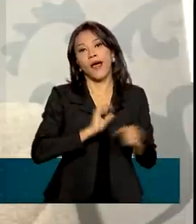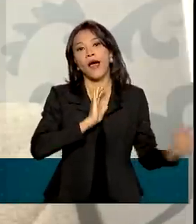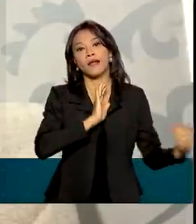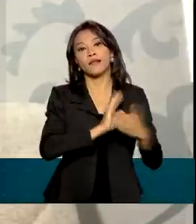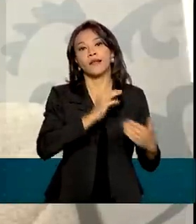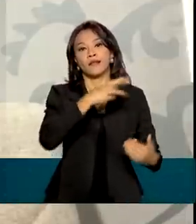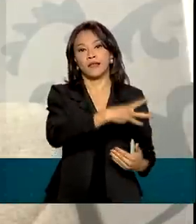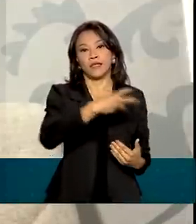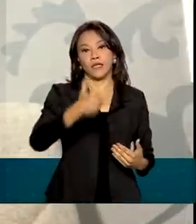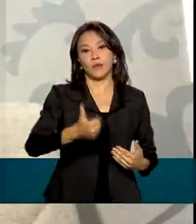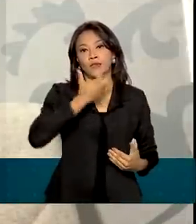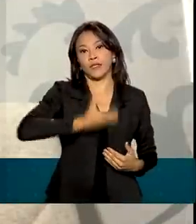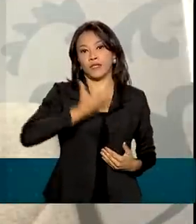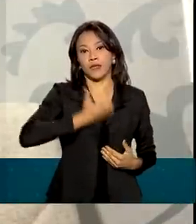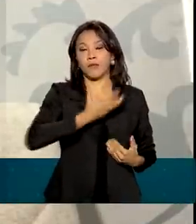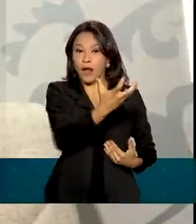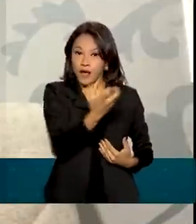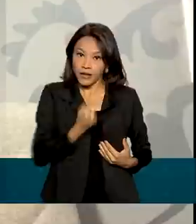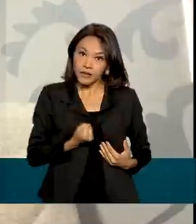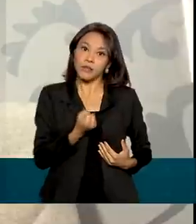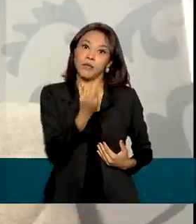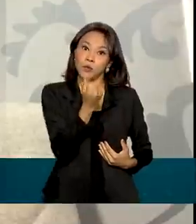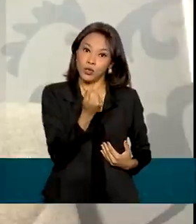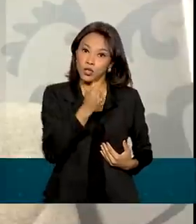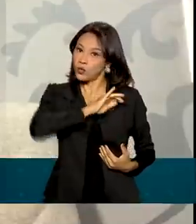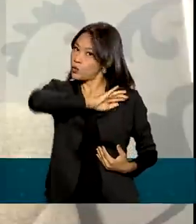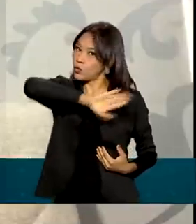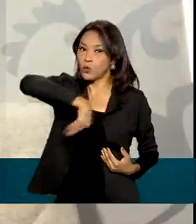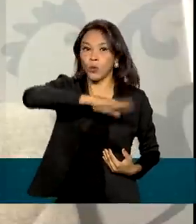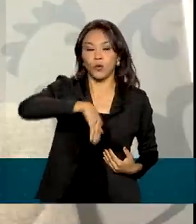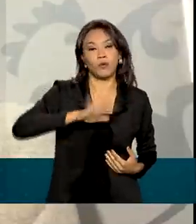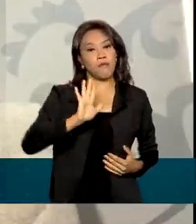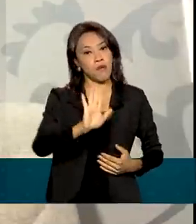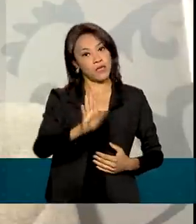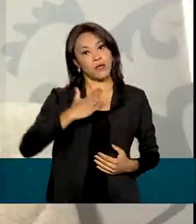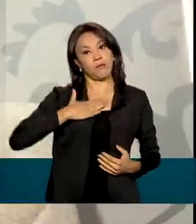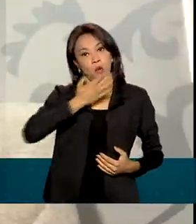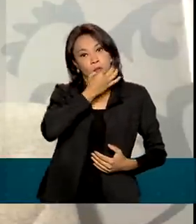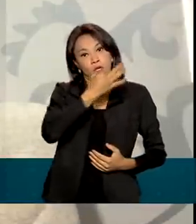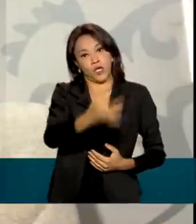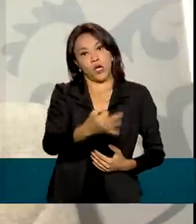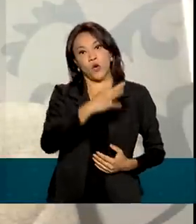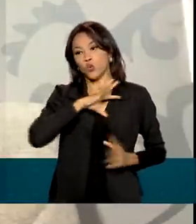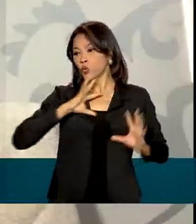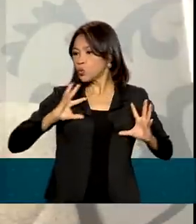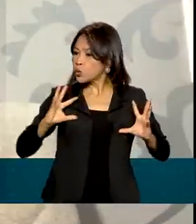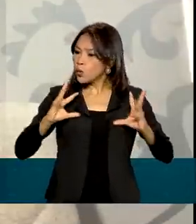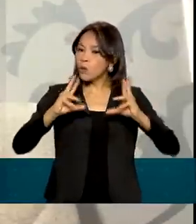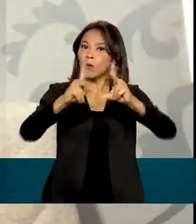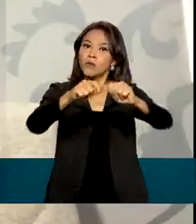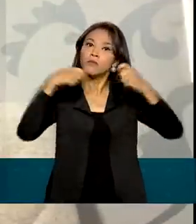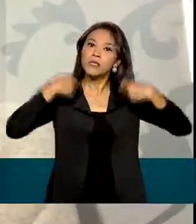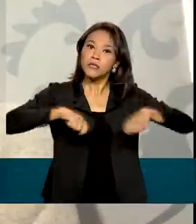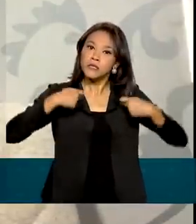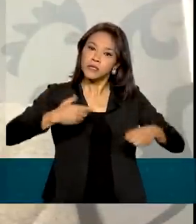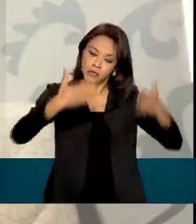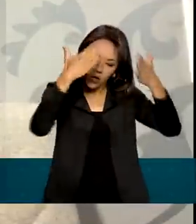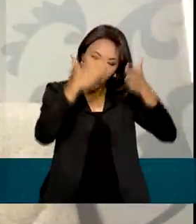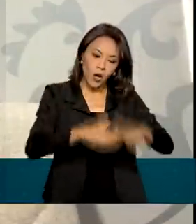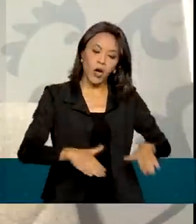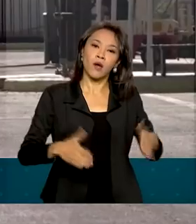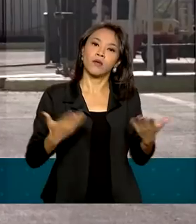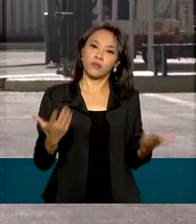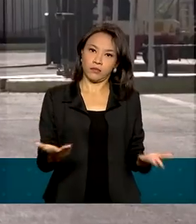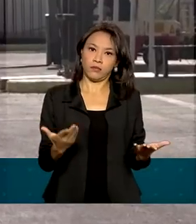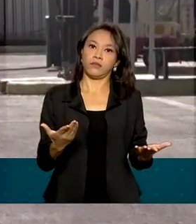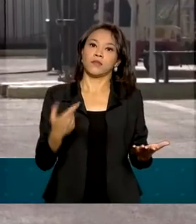dezembro para receber o valor integral. Só que, para mim, na minha opinião, todos nós deveríamos ser indenizados por danos